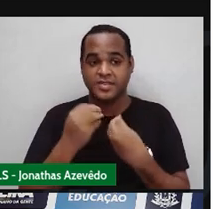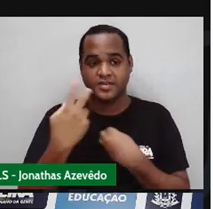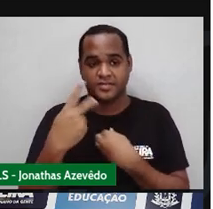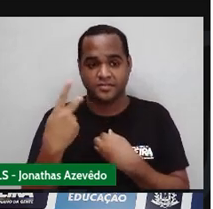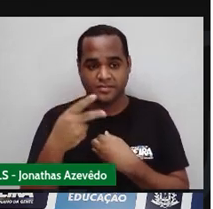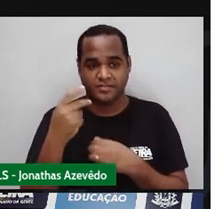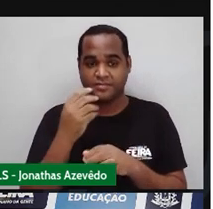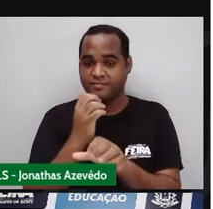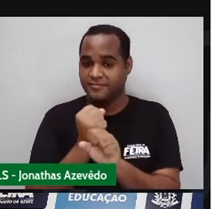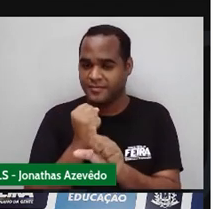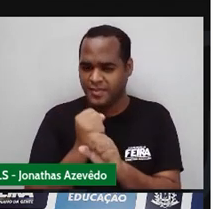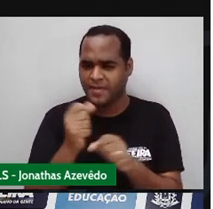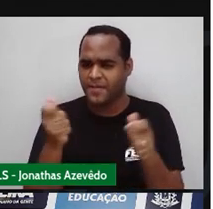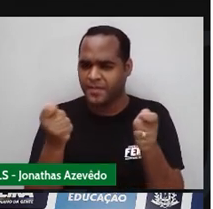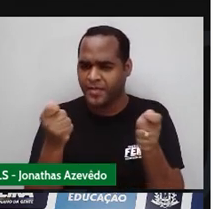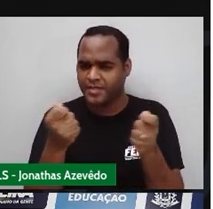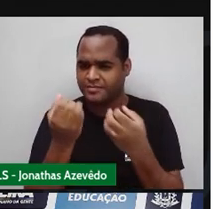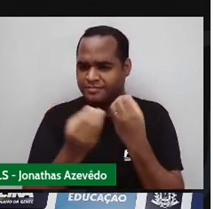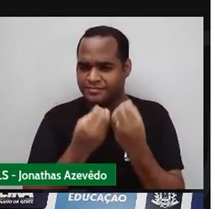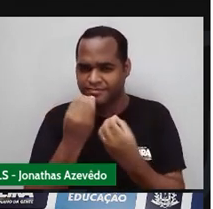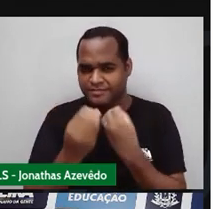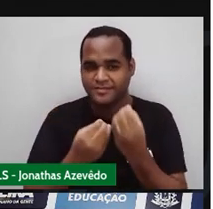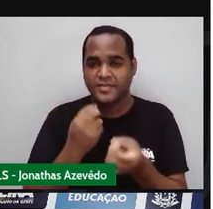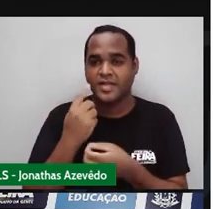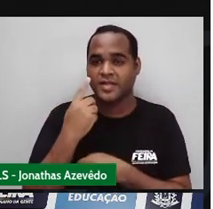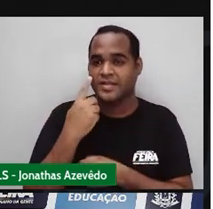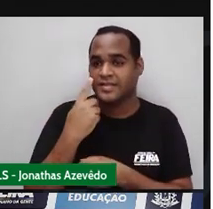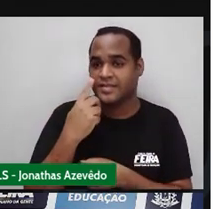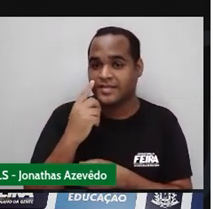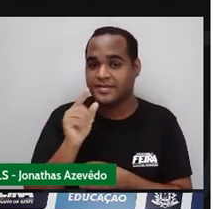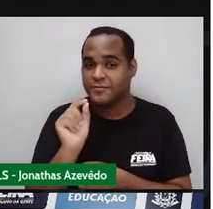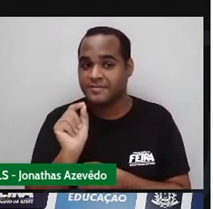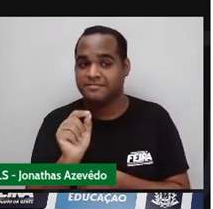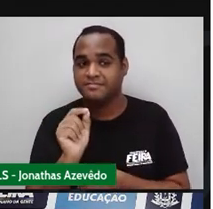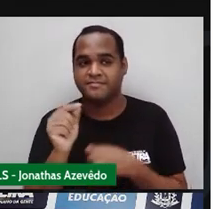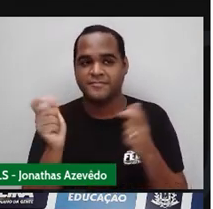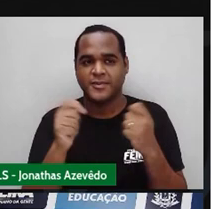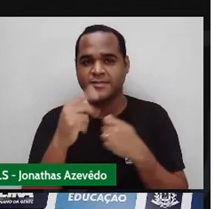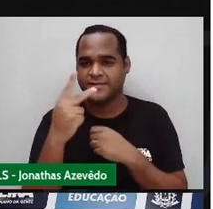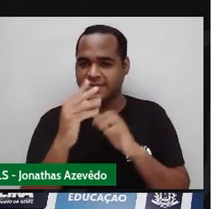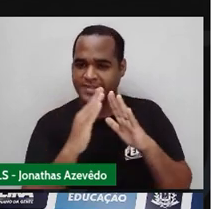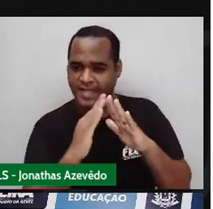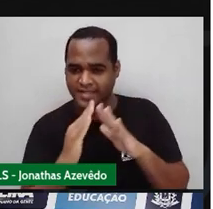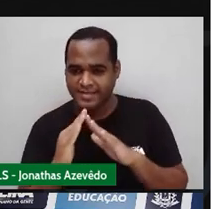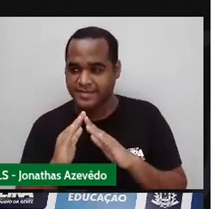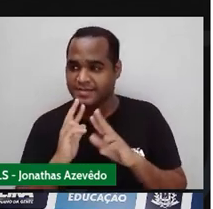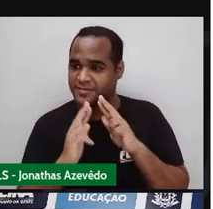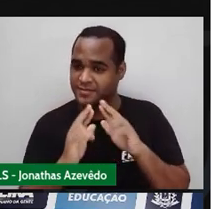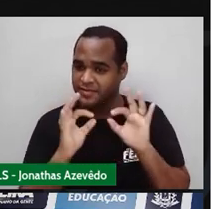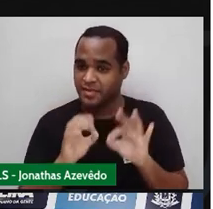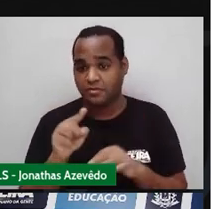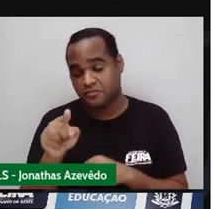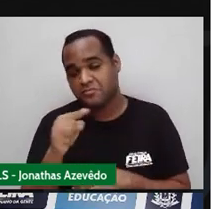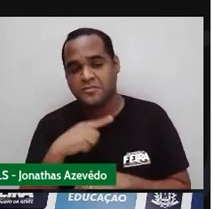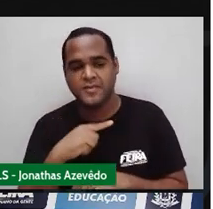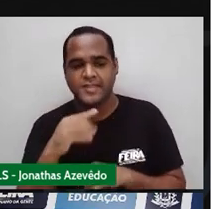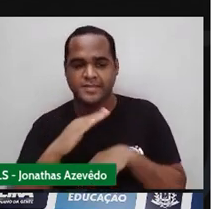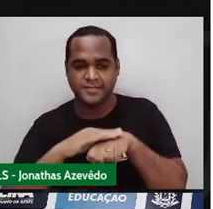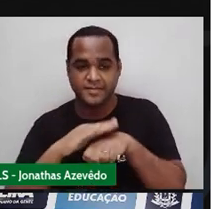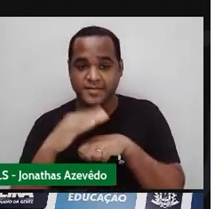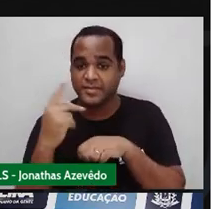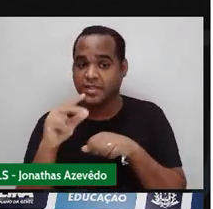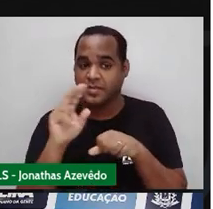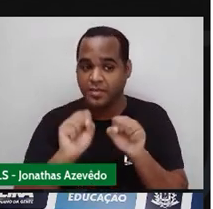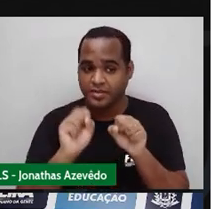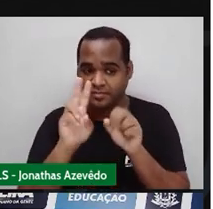Você pode Testar aí Fazer Com você mesmo Com você mesma E pode usar